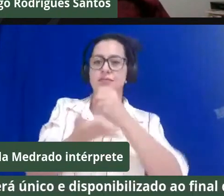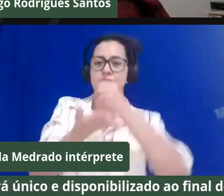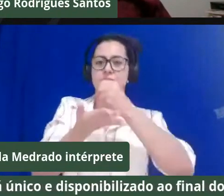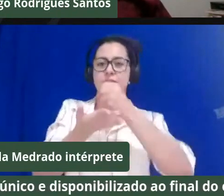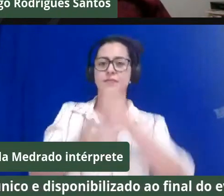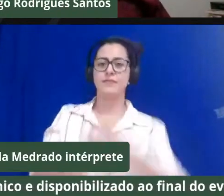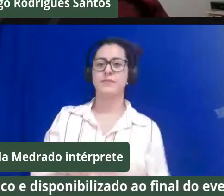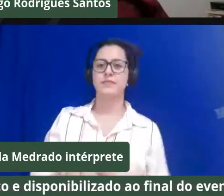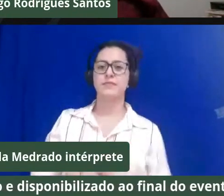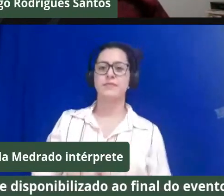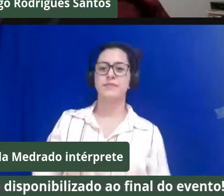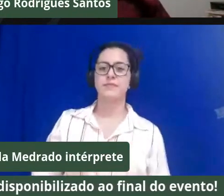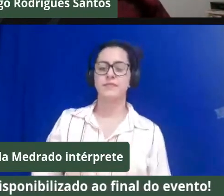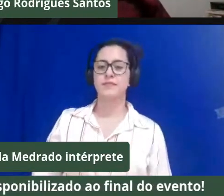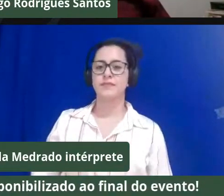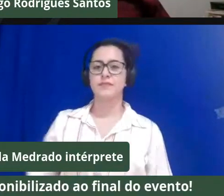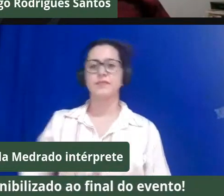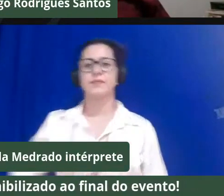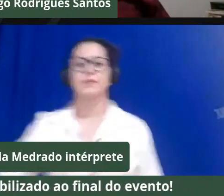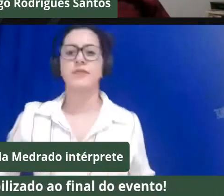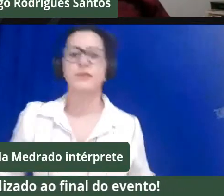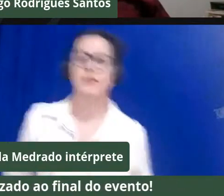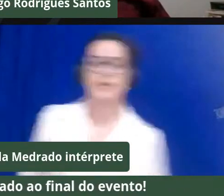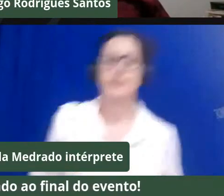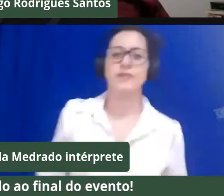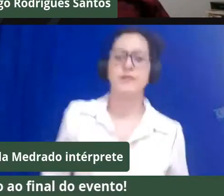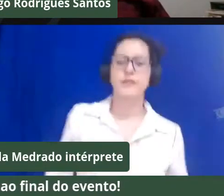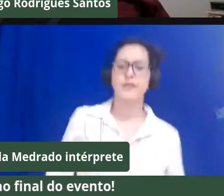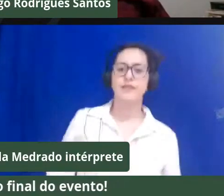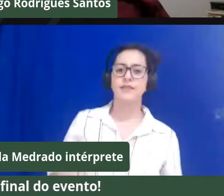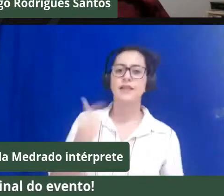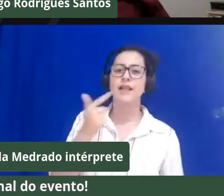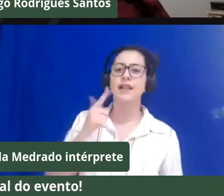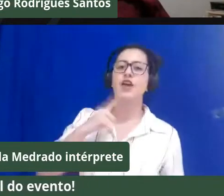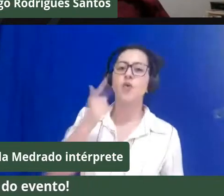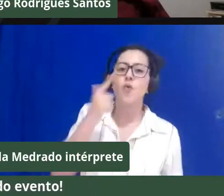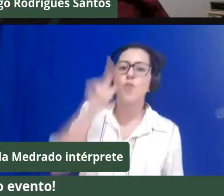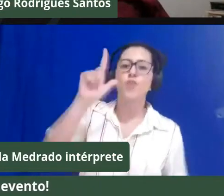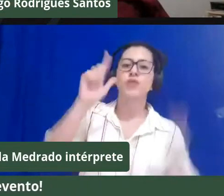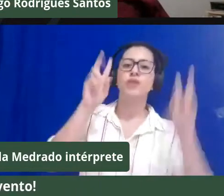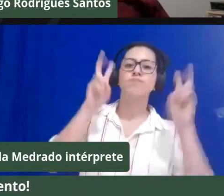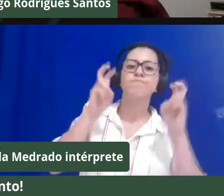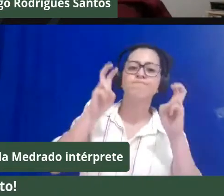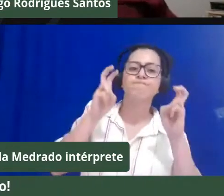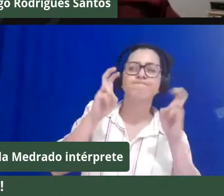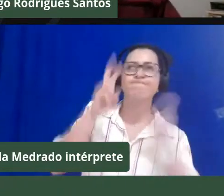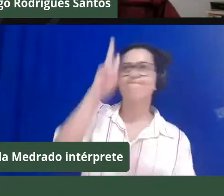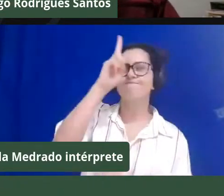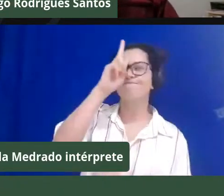professor Joalã, que eu não me lembro, se o senhor puder, só, trazê-la.